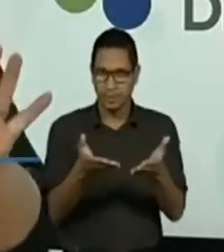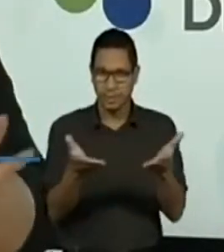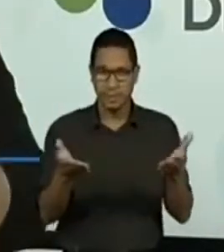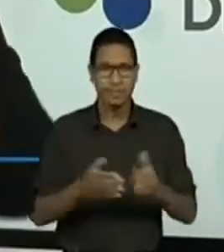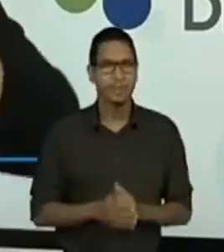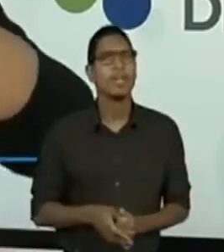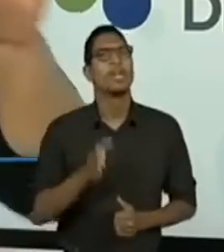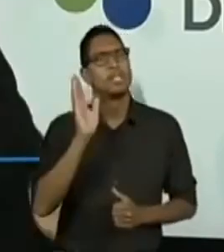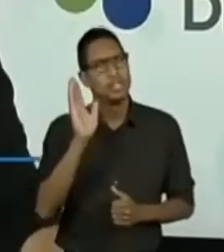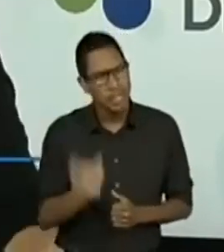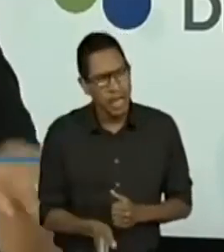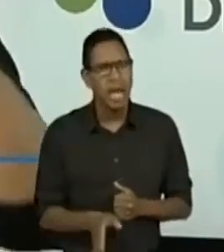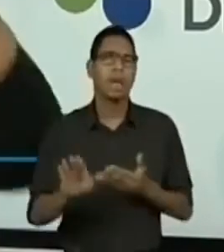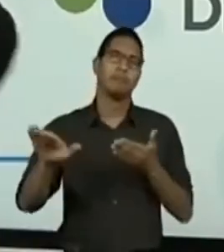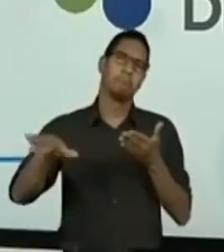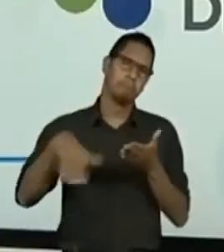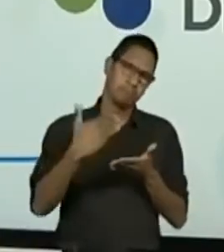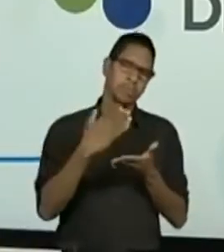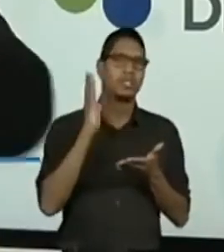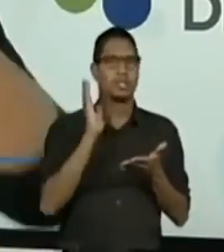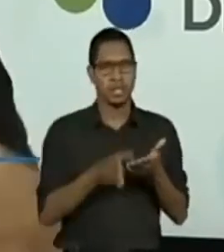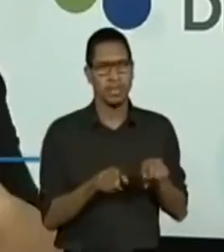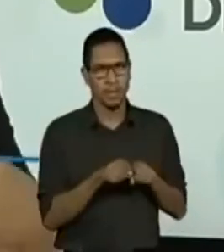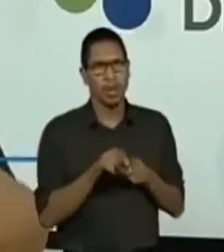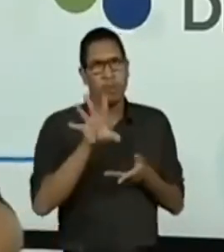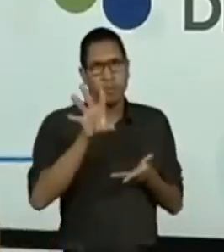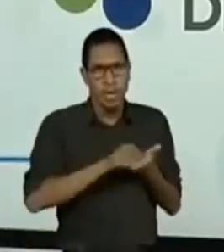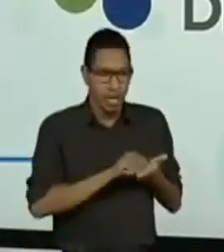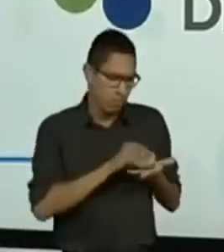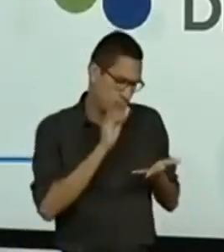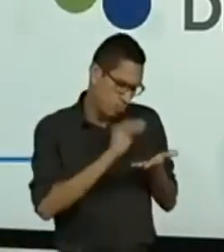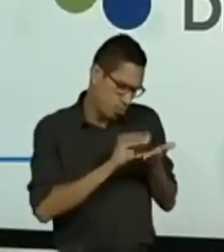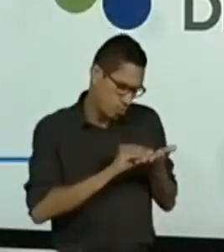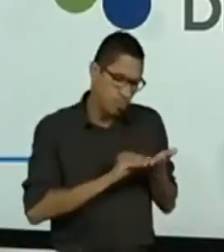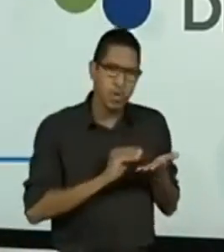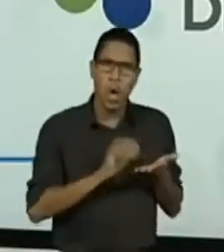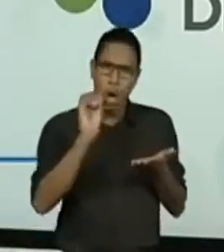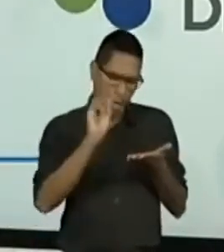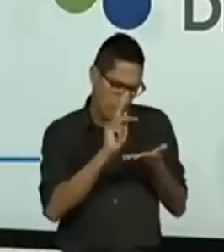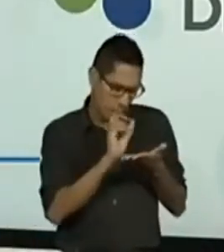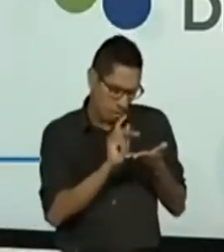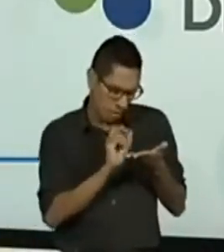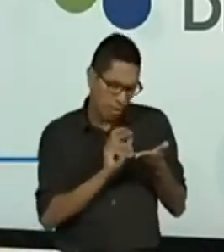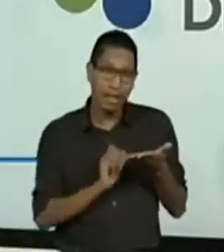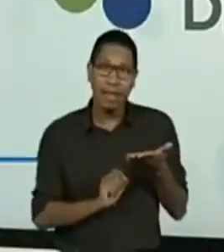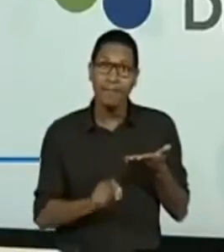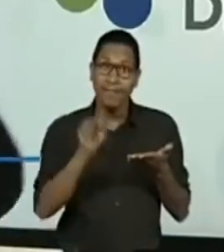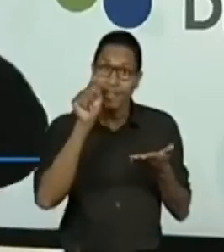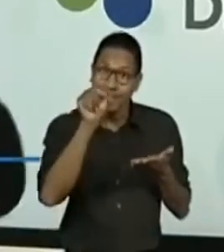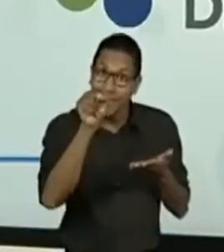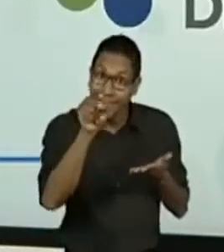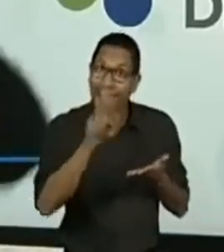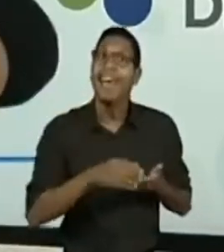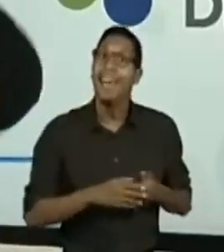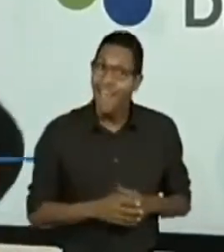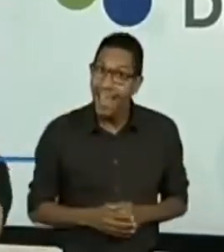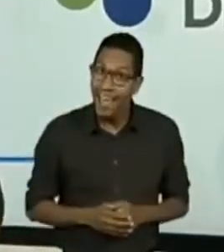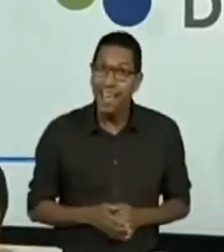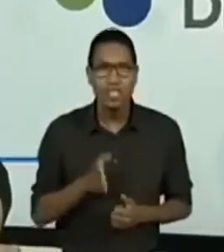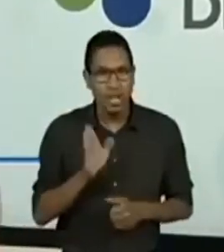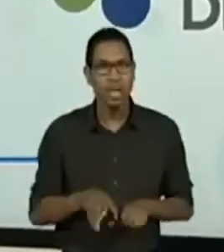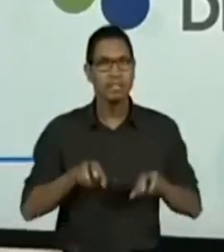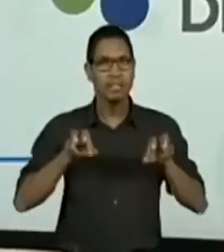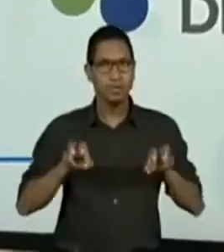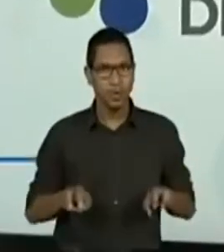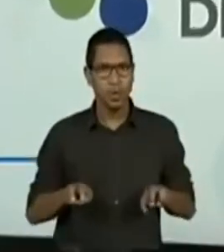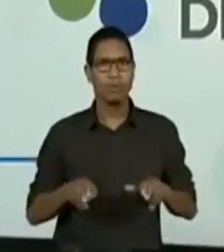recebi, já copiei as mensagens de vocês, a galera que está mandando o ok, e eu falo com você mesmo aí. Está todo mundo já sentado,